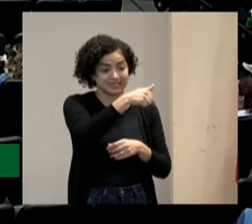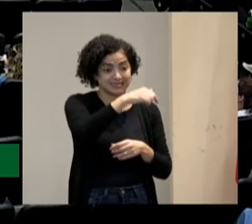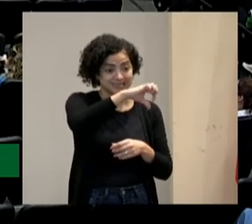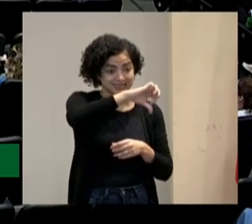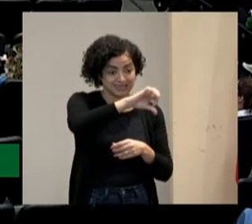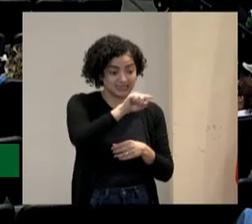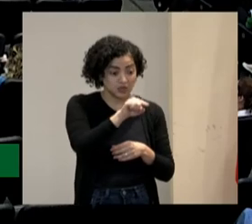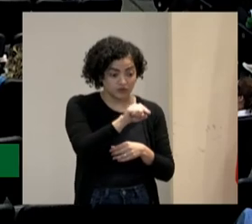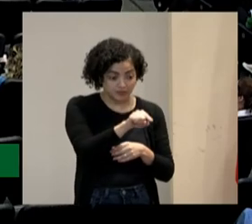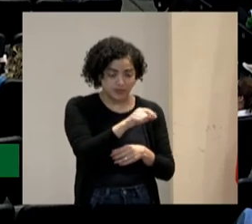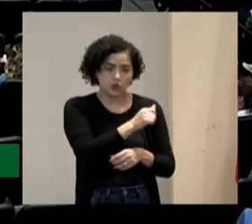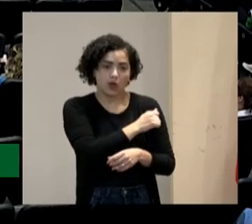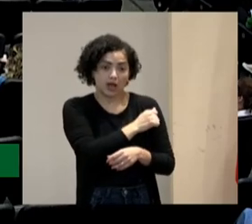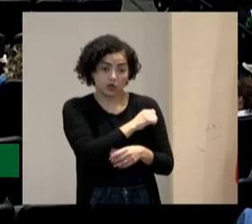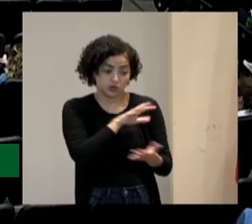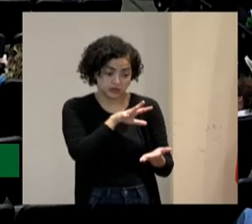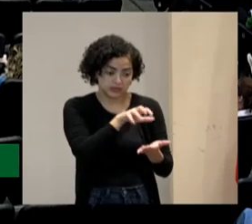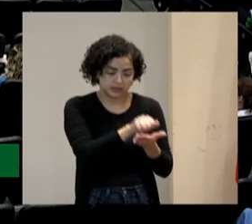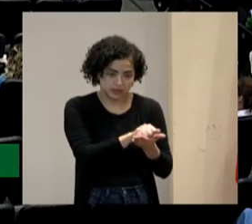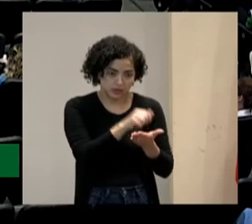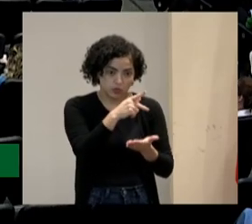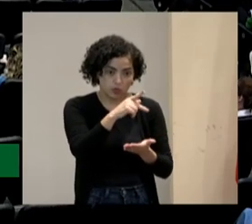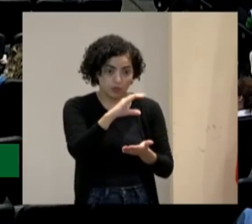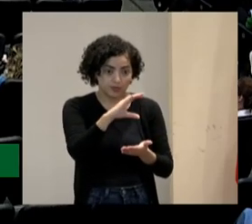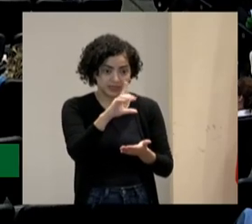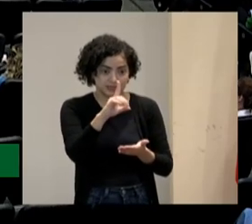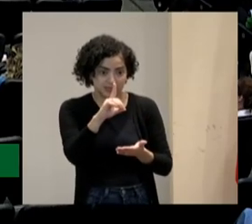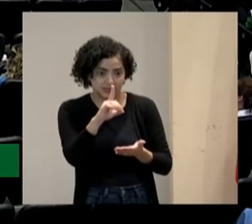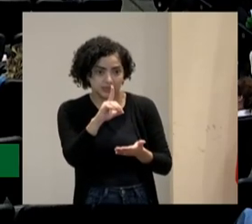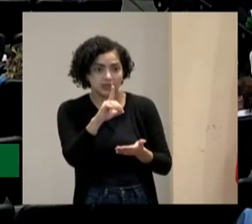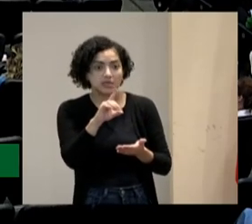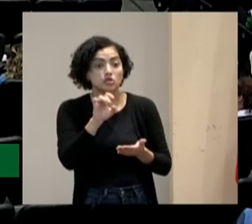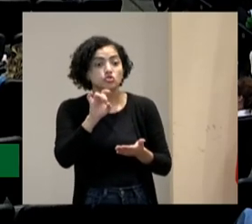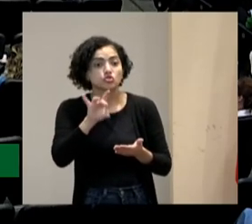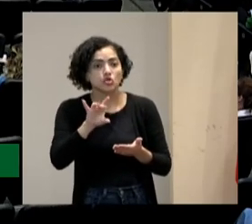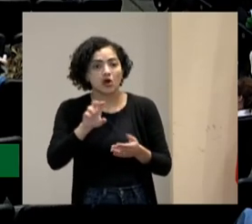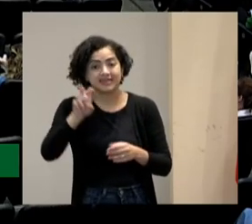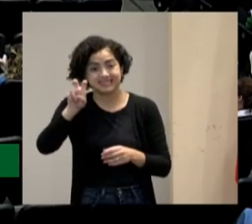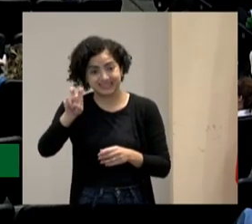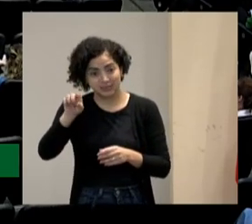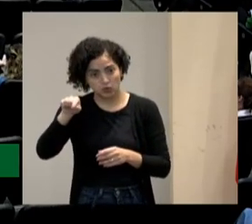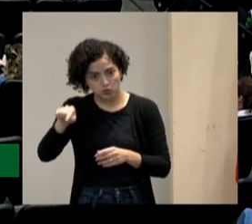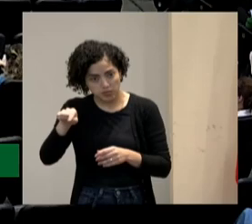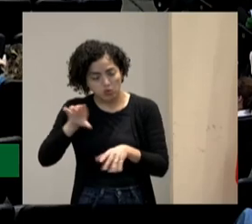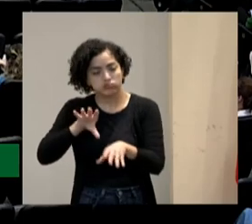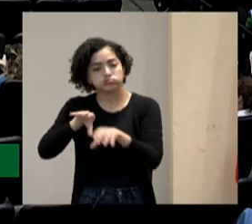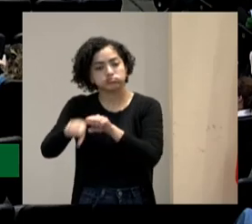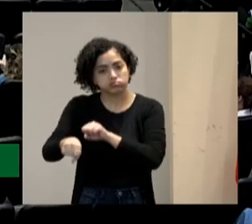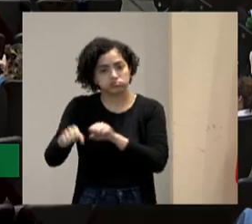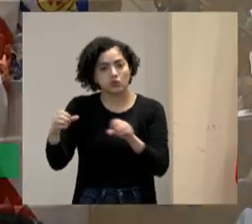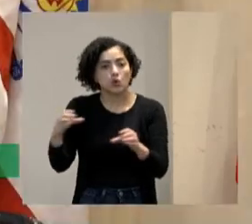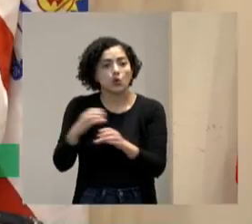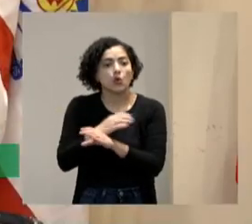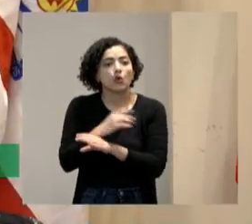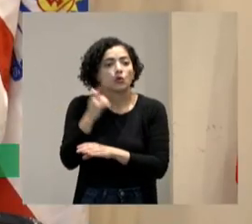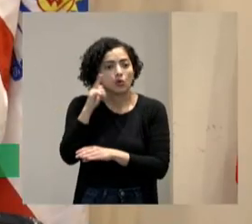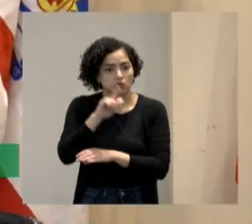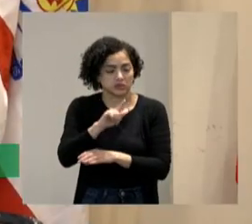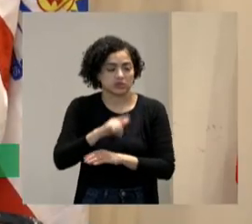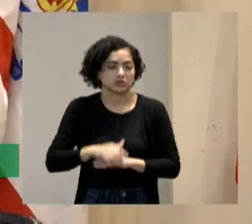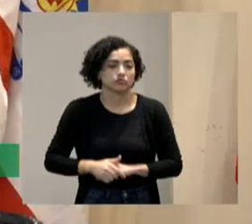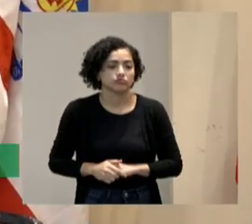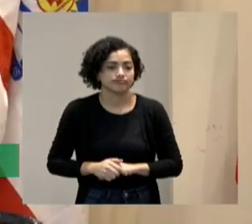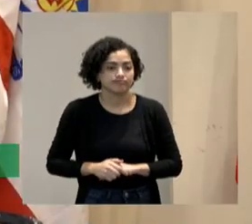alunos que estavam matriculados PCDs só 5 mil se formaram. Ou seja, daquele 1%